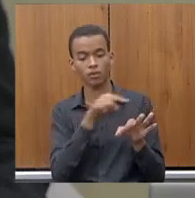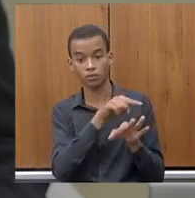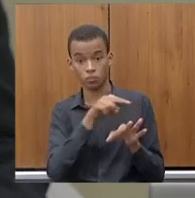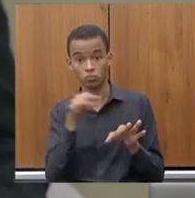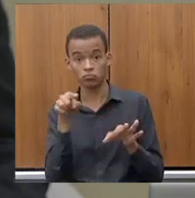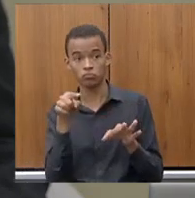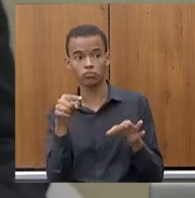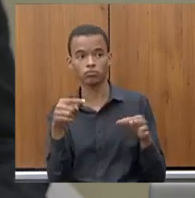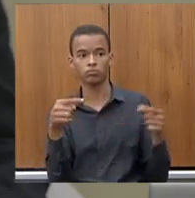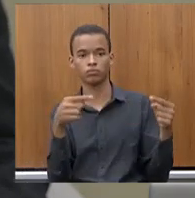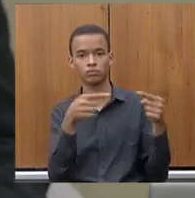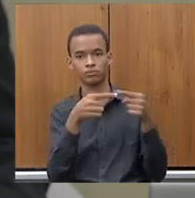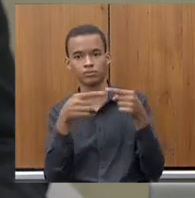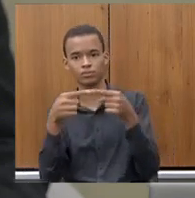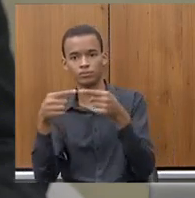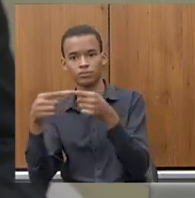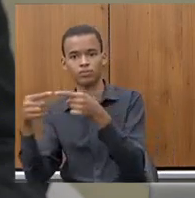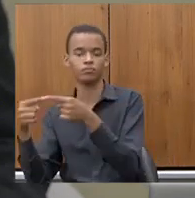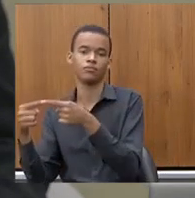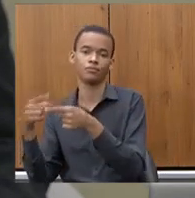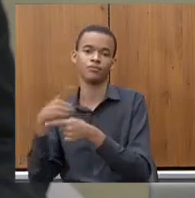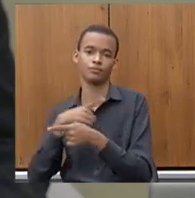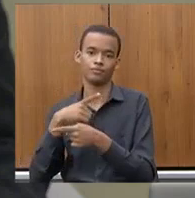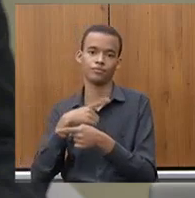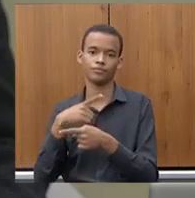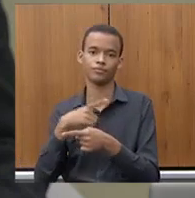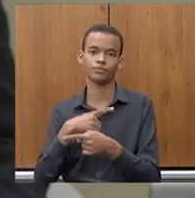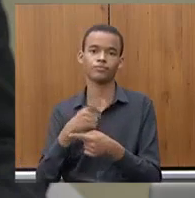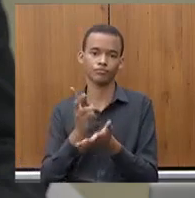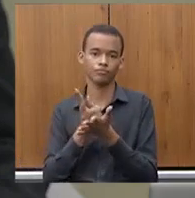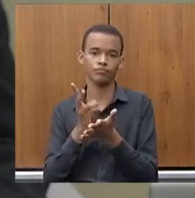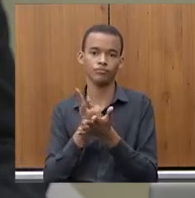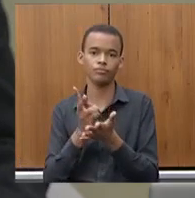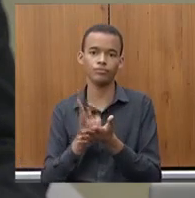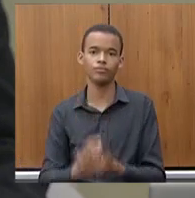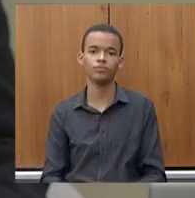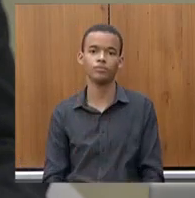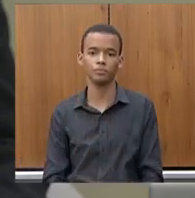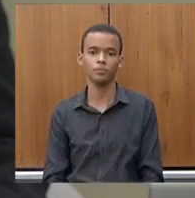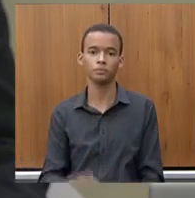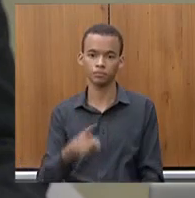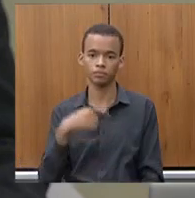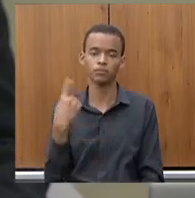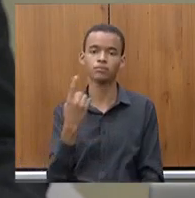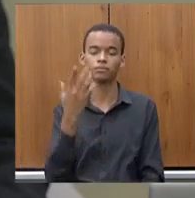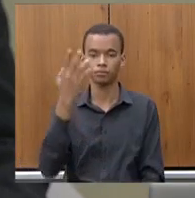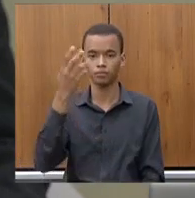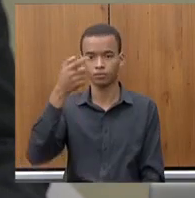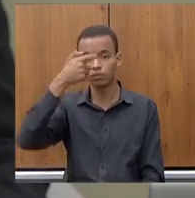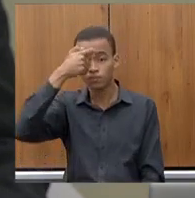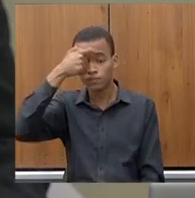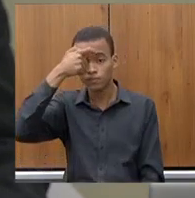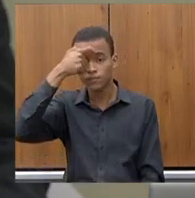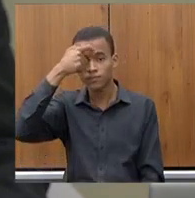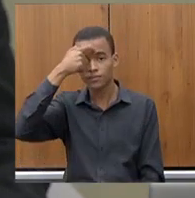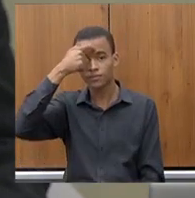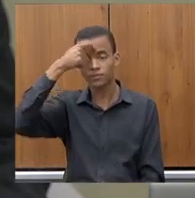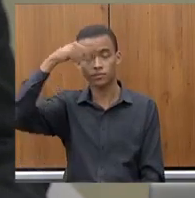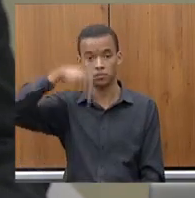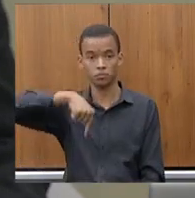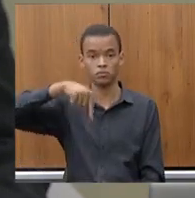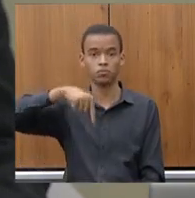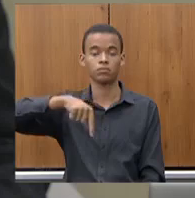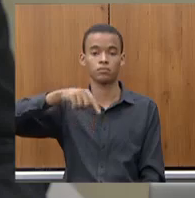que se tire aí a nossa consciência de que aqui